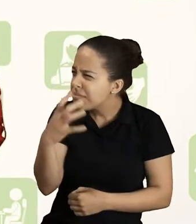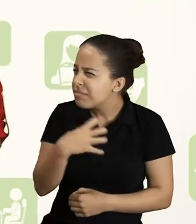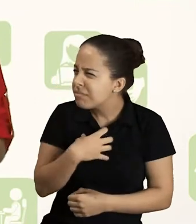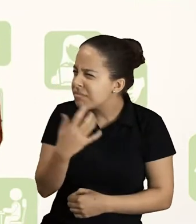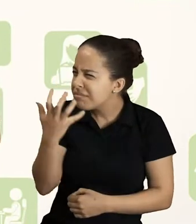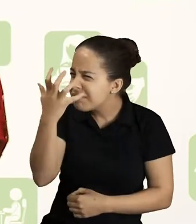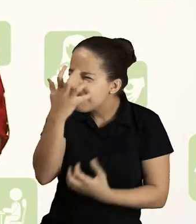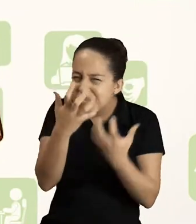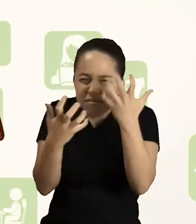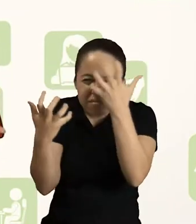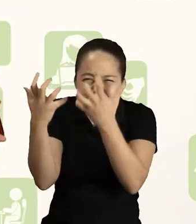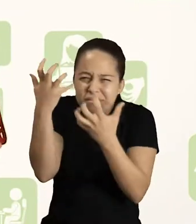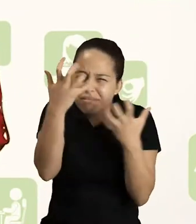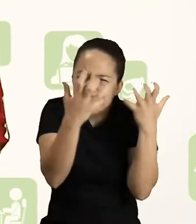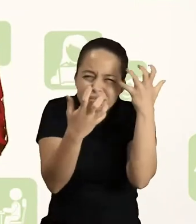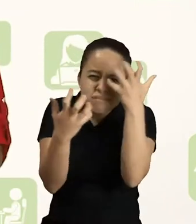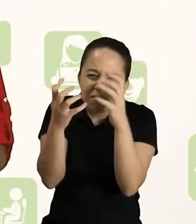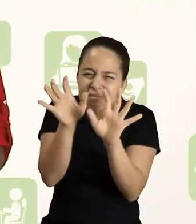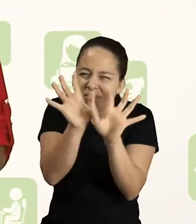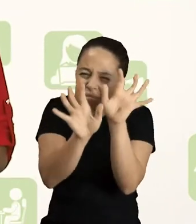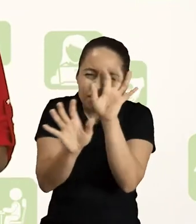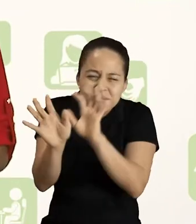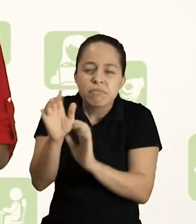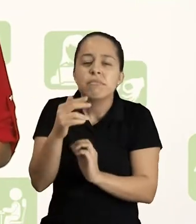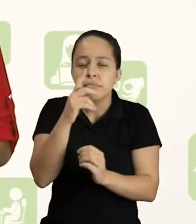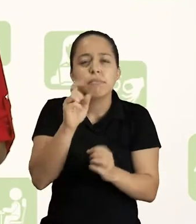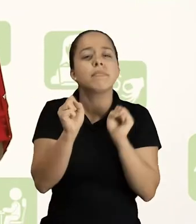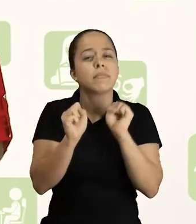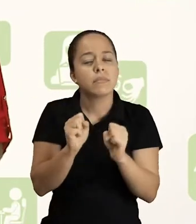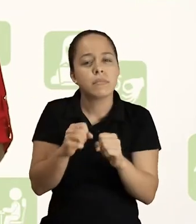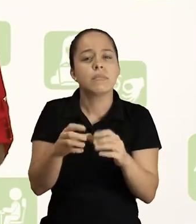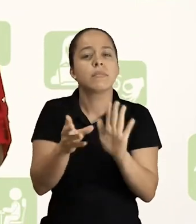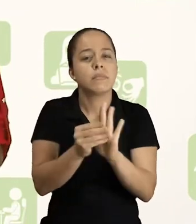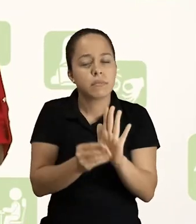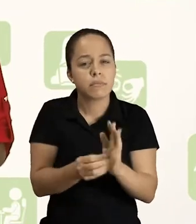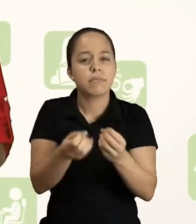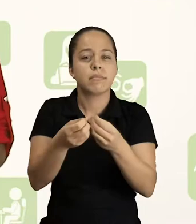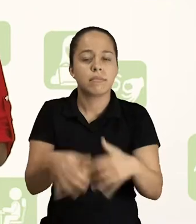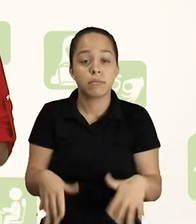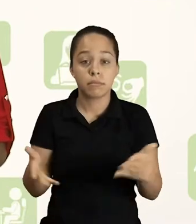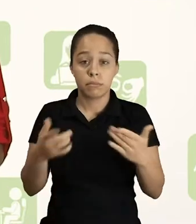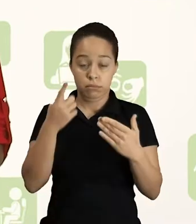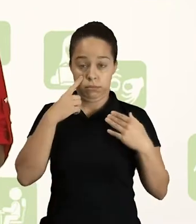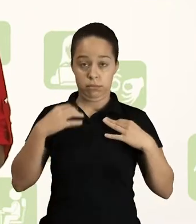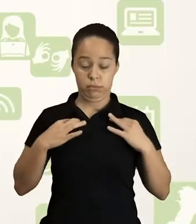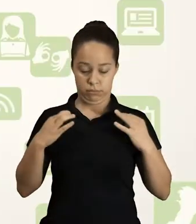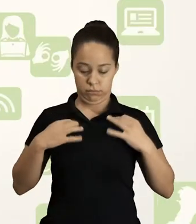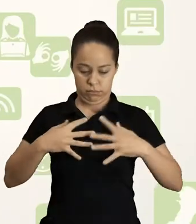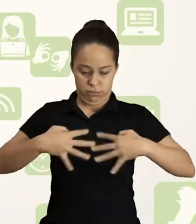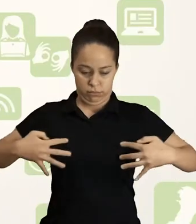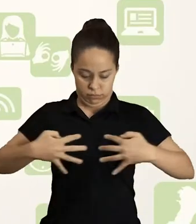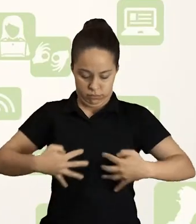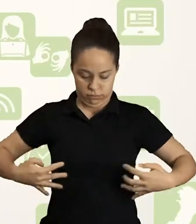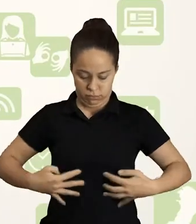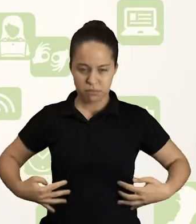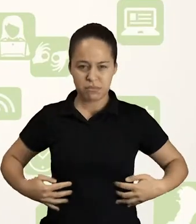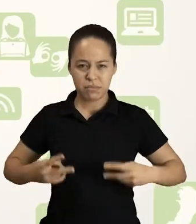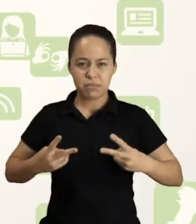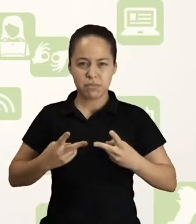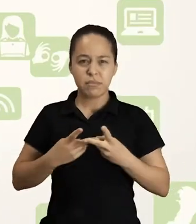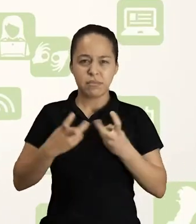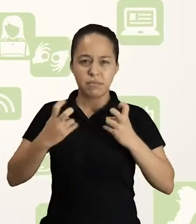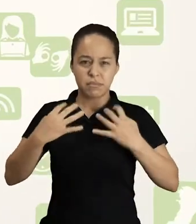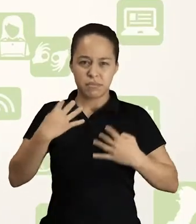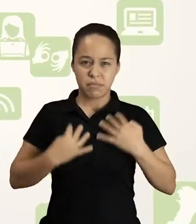atenção e acaba incomodando quem está assistindo, o que prejudica a recepção do conteúdo. E agora vejam,